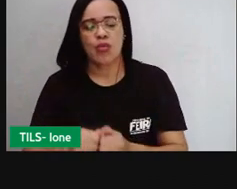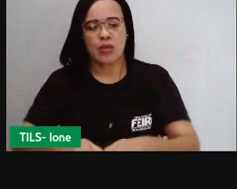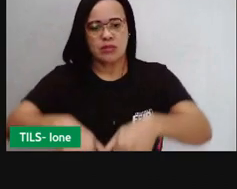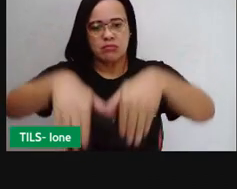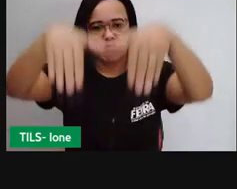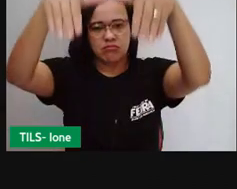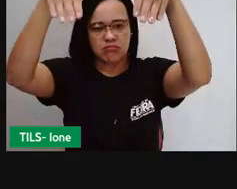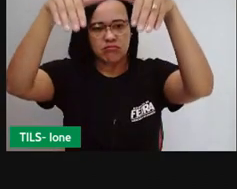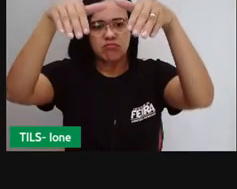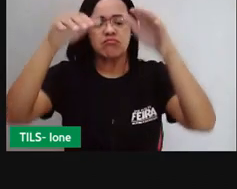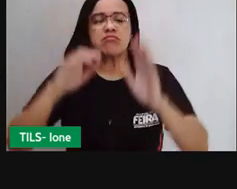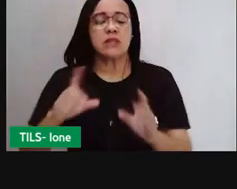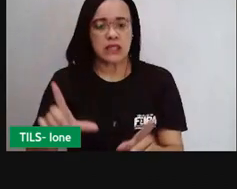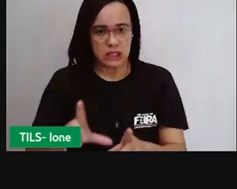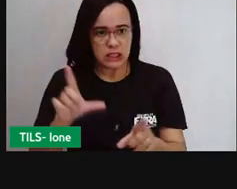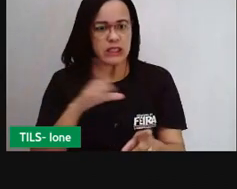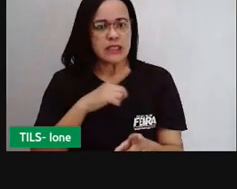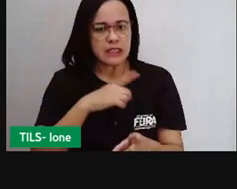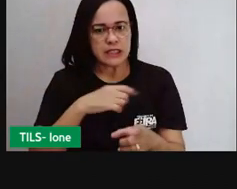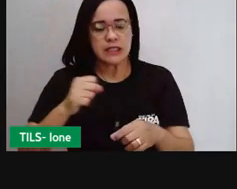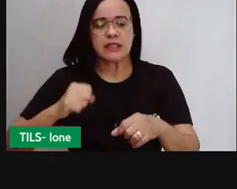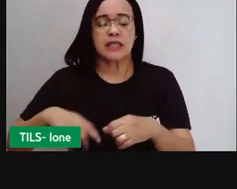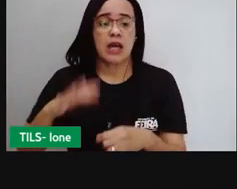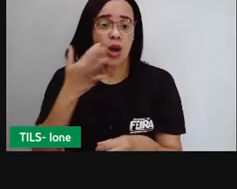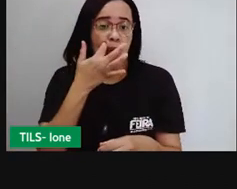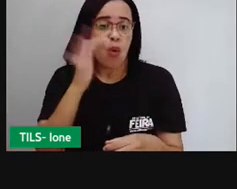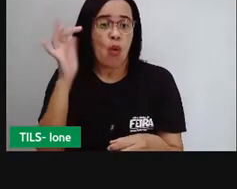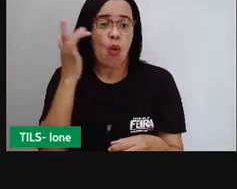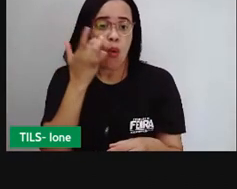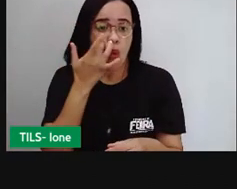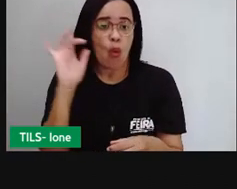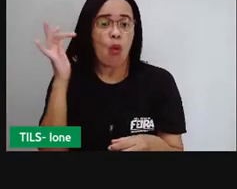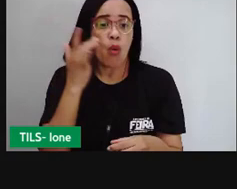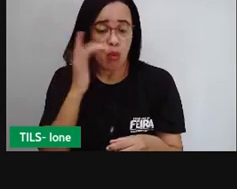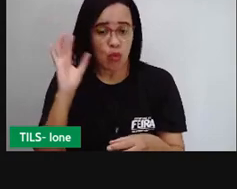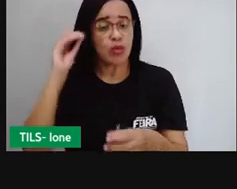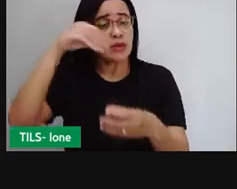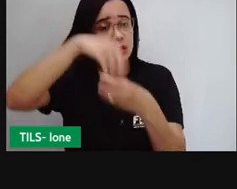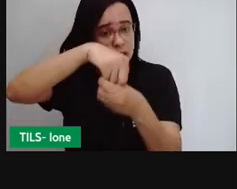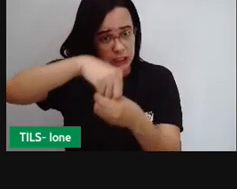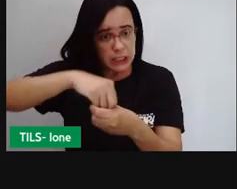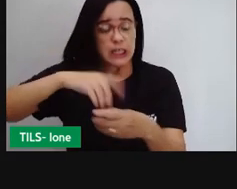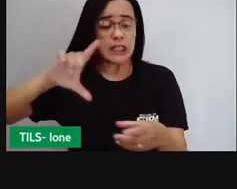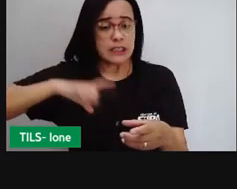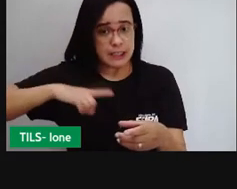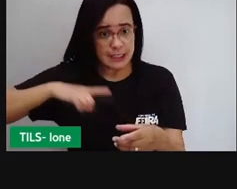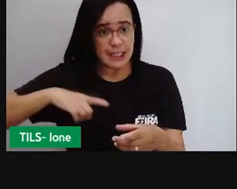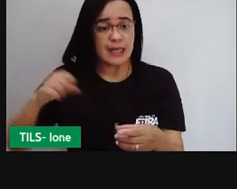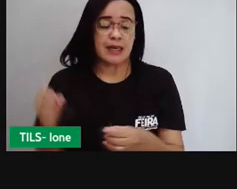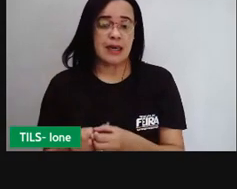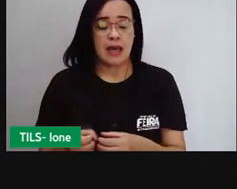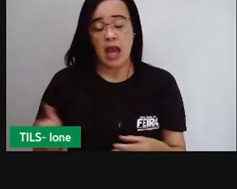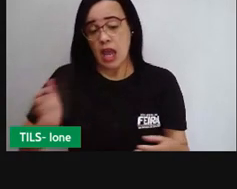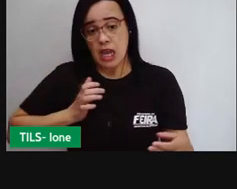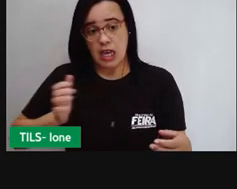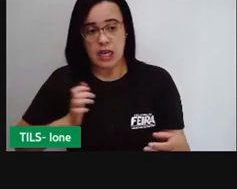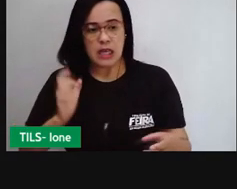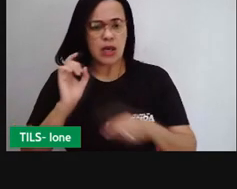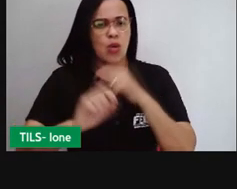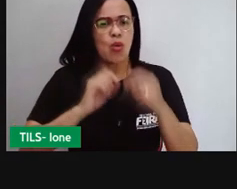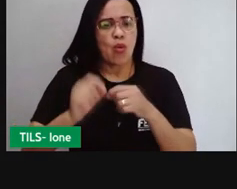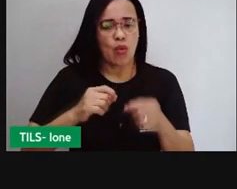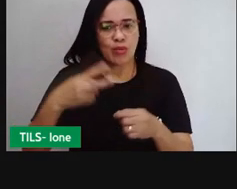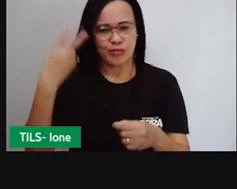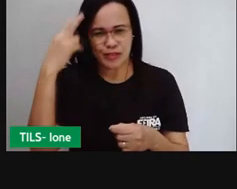revestidas de ouro, que trazem aí muita riqueza cultural e histórica, não só para quem vai visitar, mas na própria